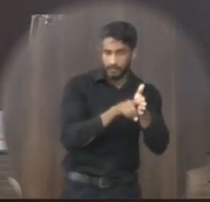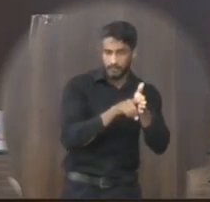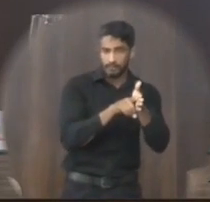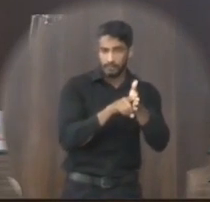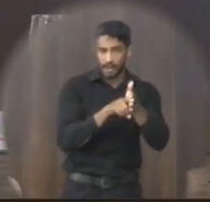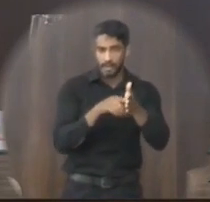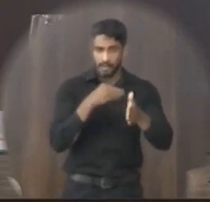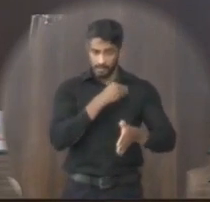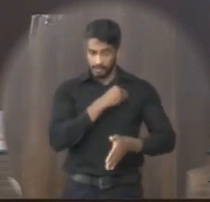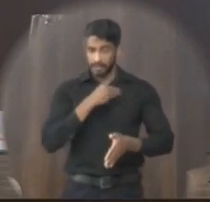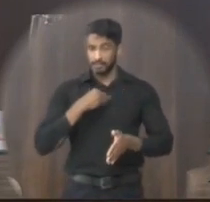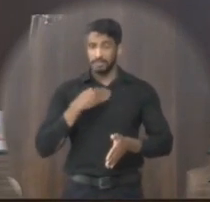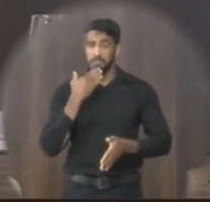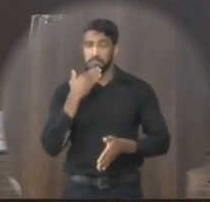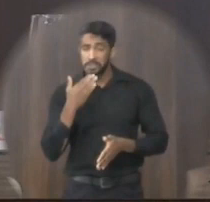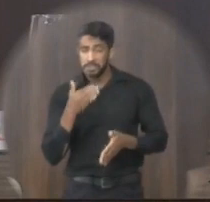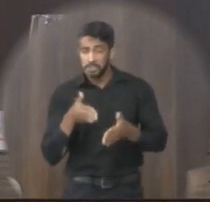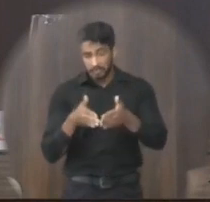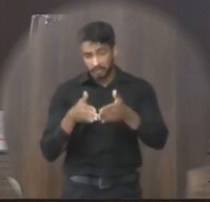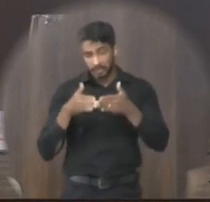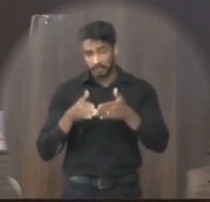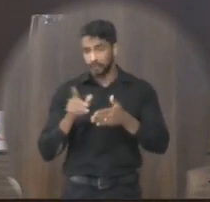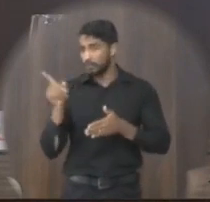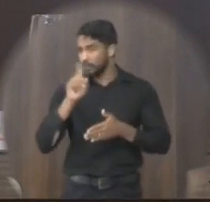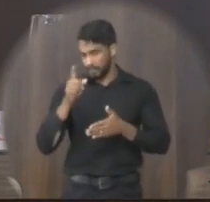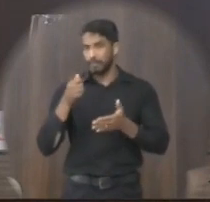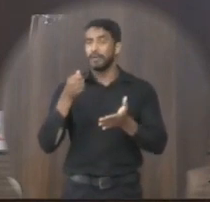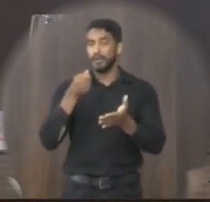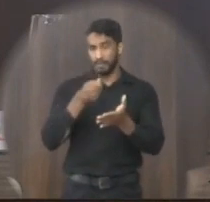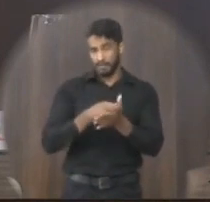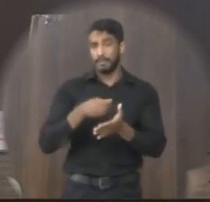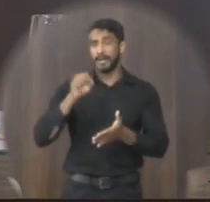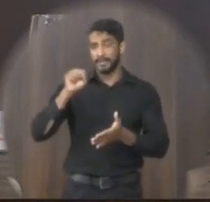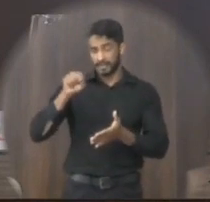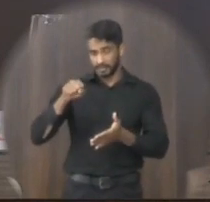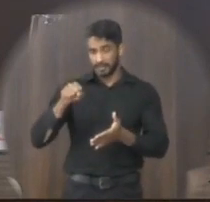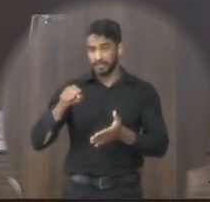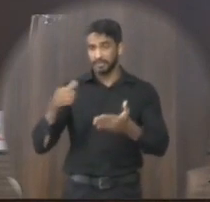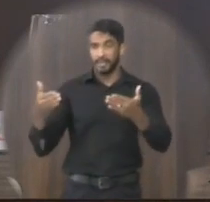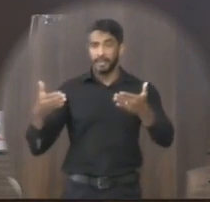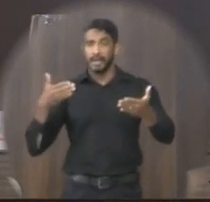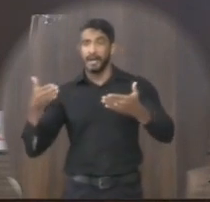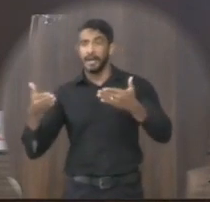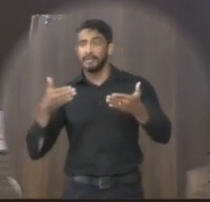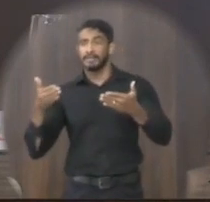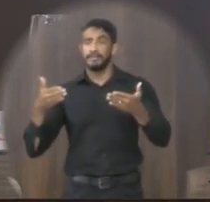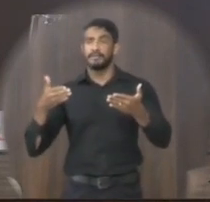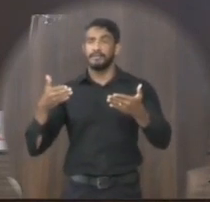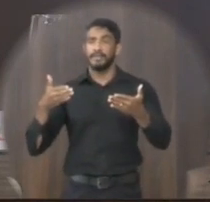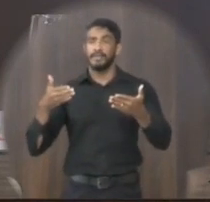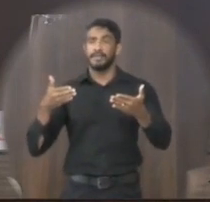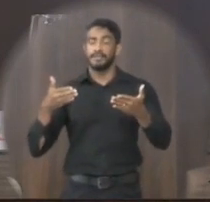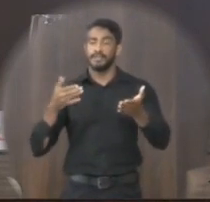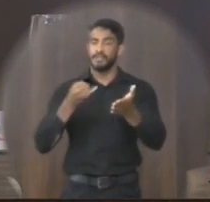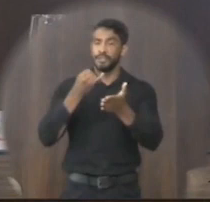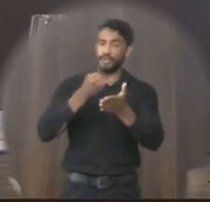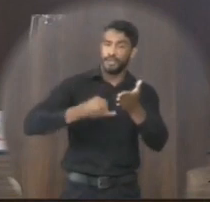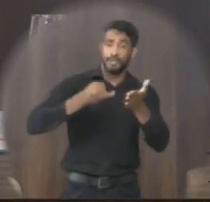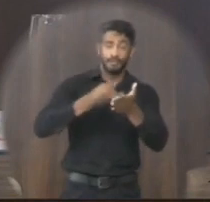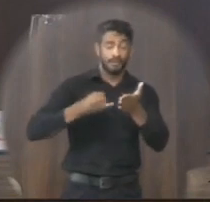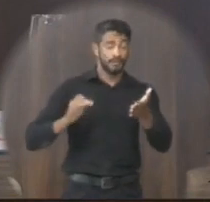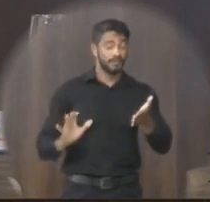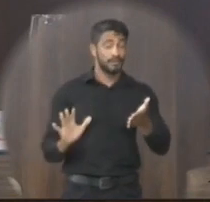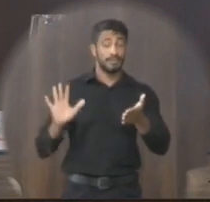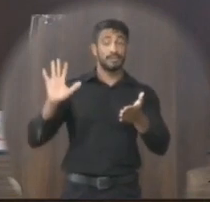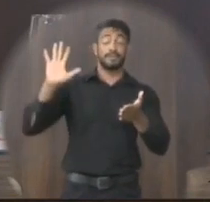ele não está pedindo nenhum favor ele paga por isso através de altas taxas de impostos